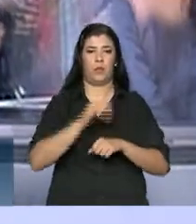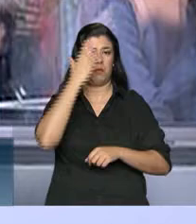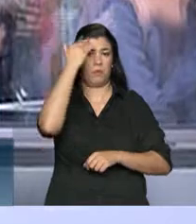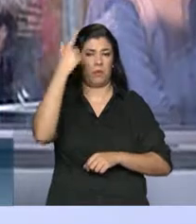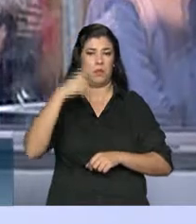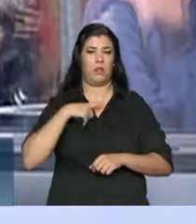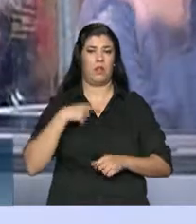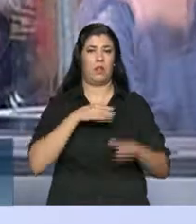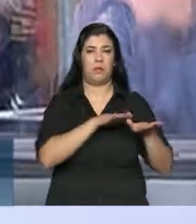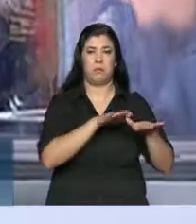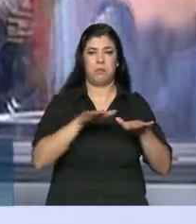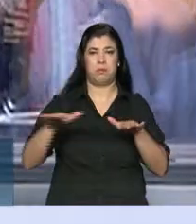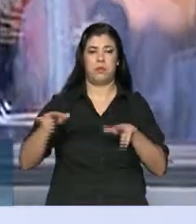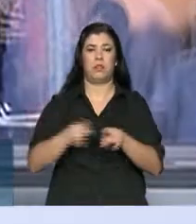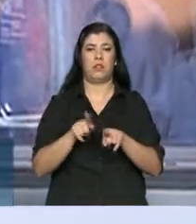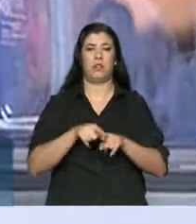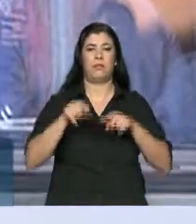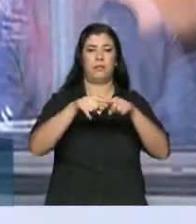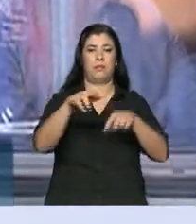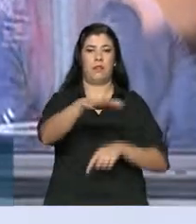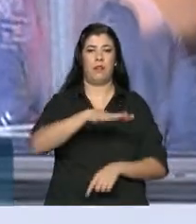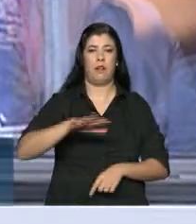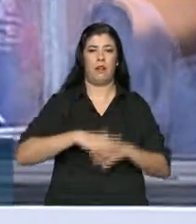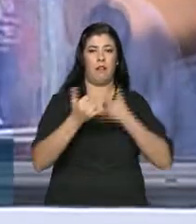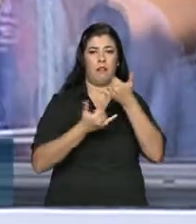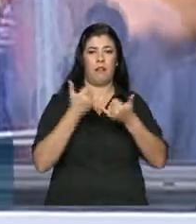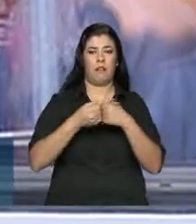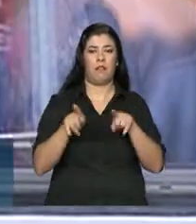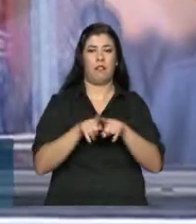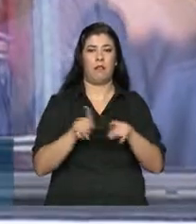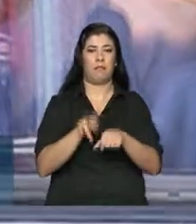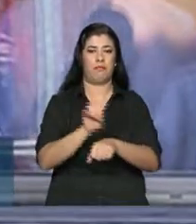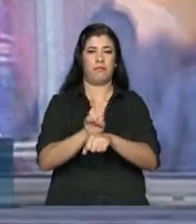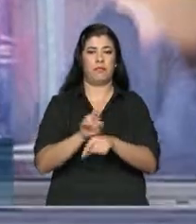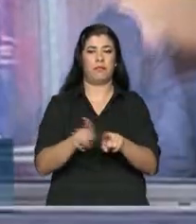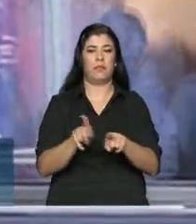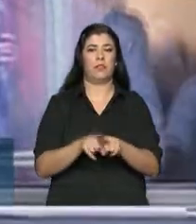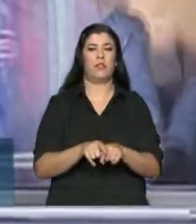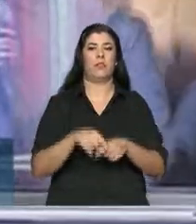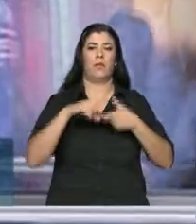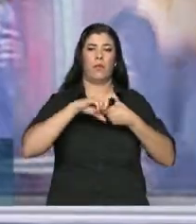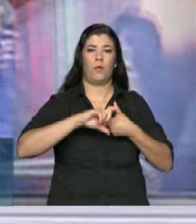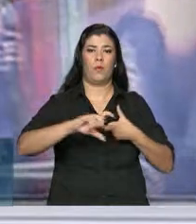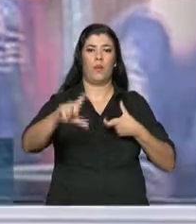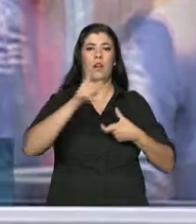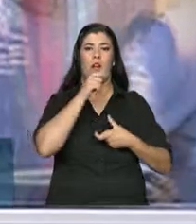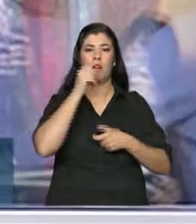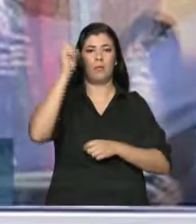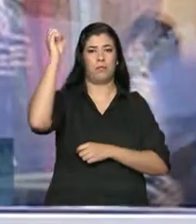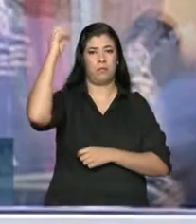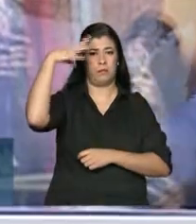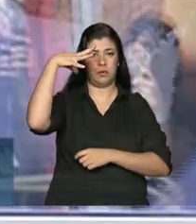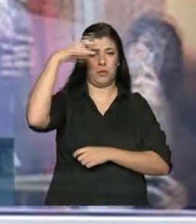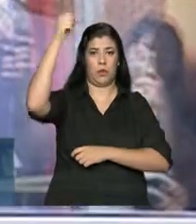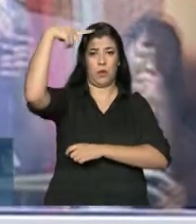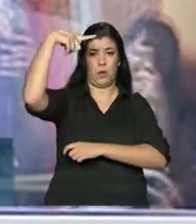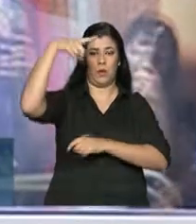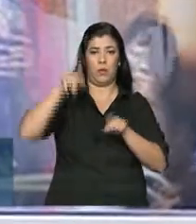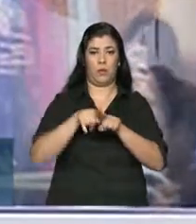veículos, área de lazer, portaria, sistemas hidráulico e de iluminação,